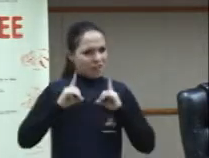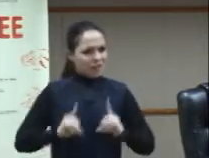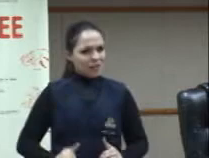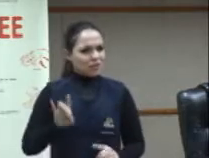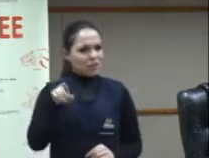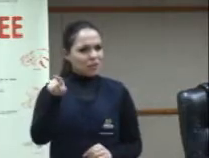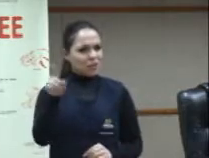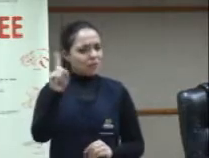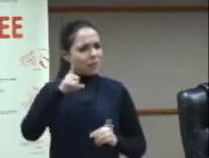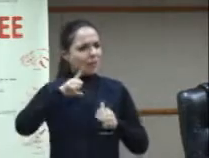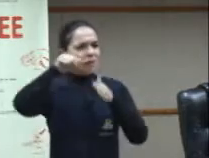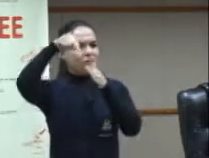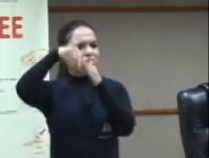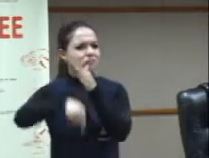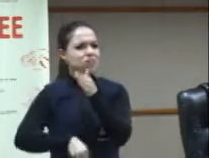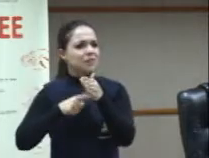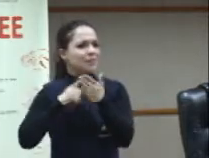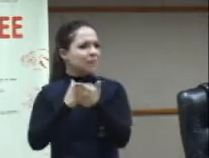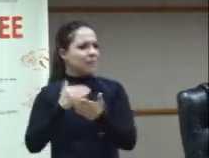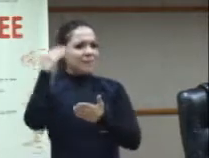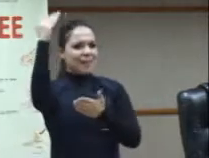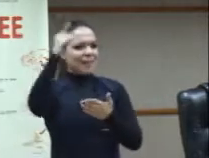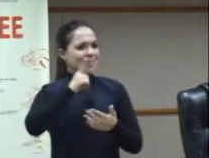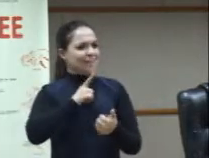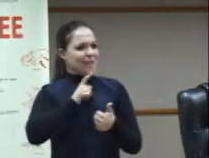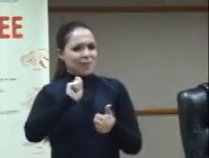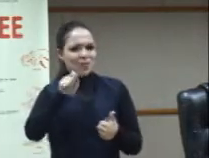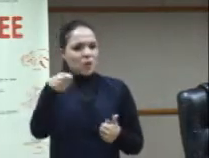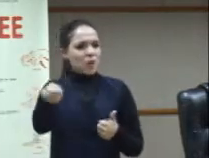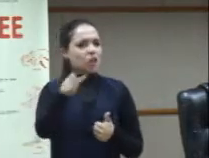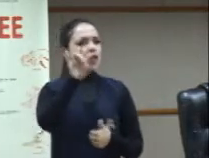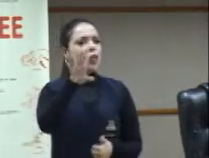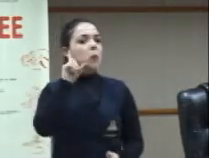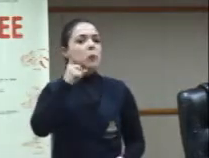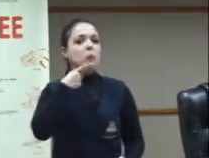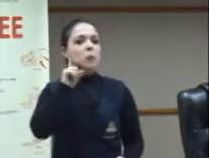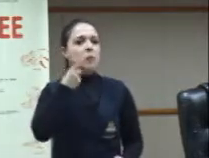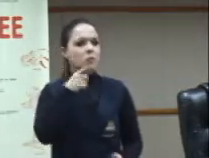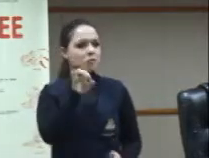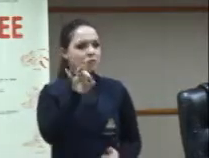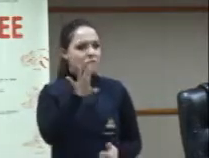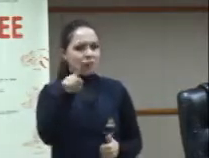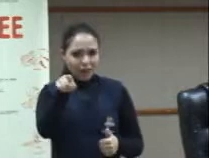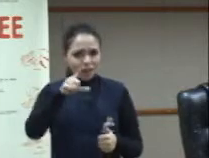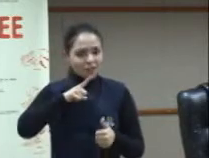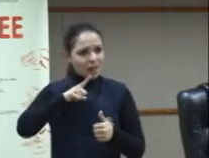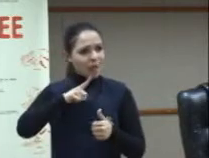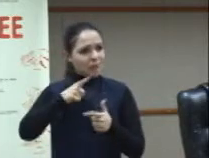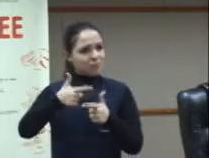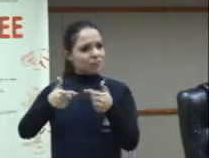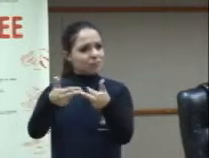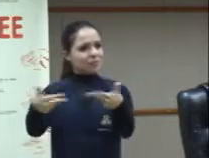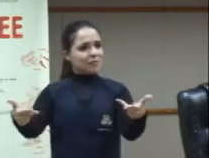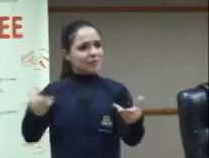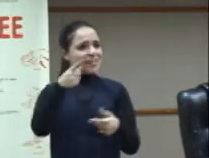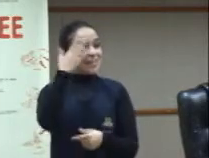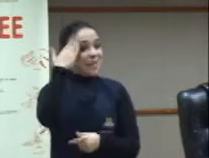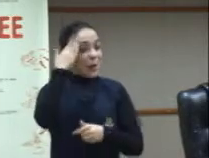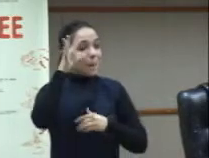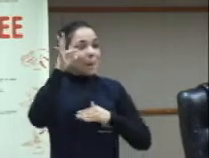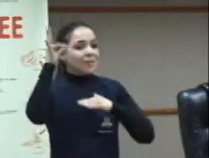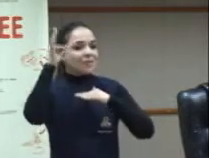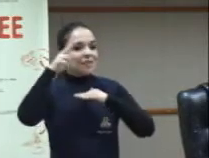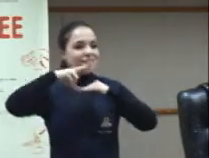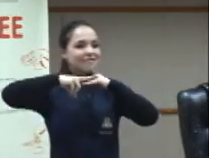além da sua diferença. Elas têm outros nomes. Eu sempre questiono nas minhas palestras que psicanaliticamente nós temos que